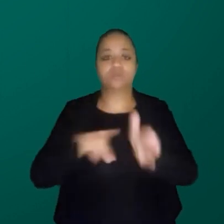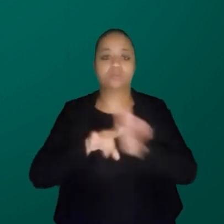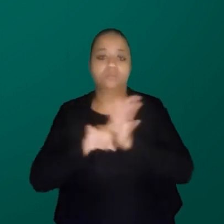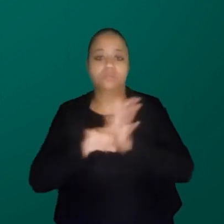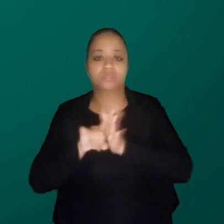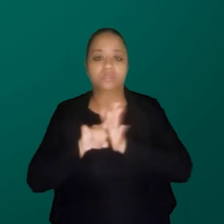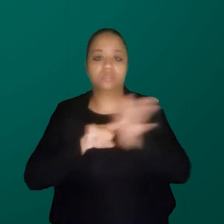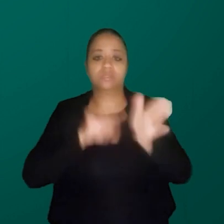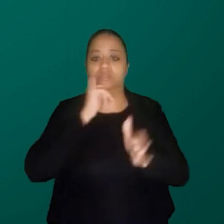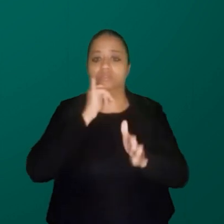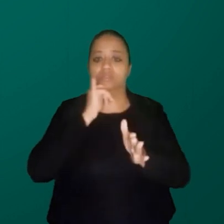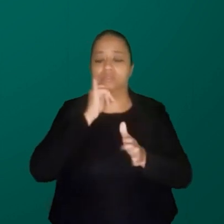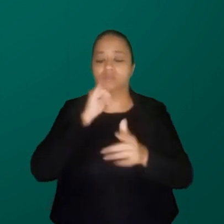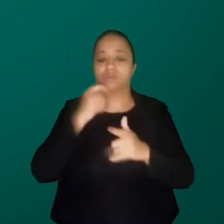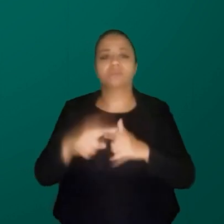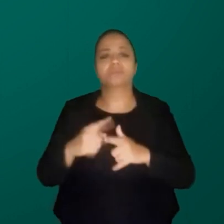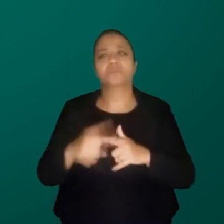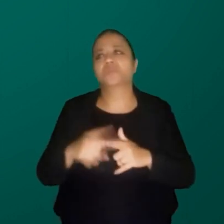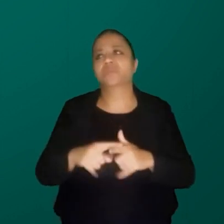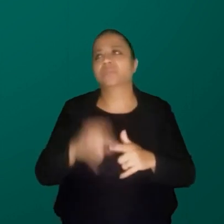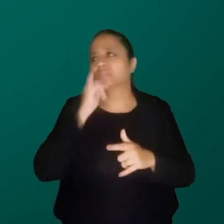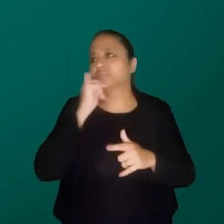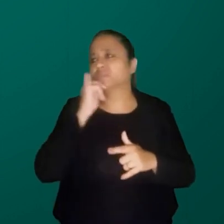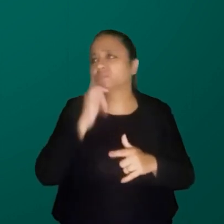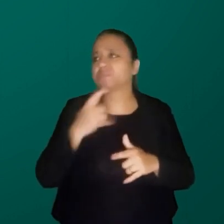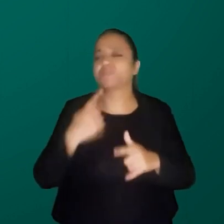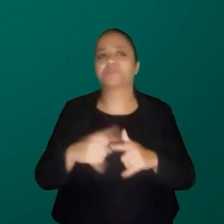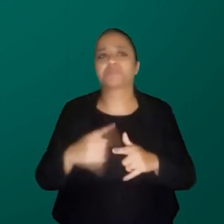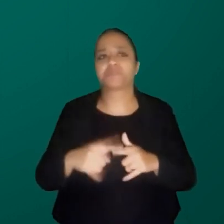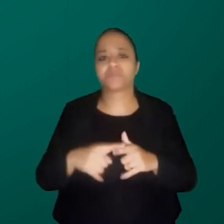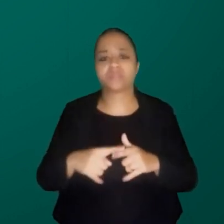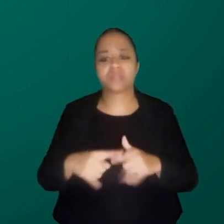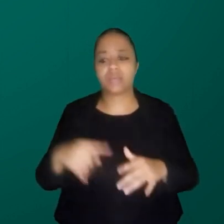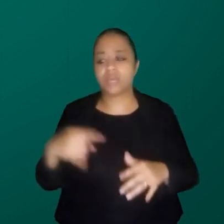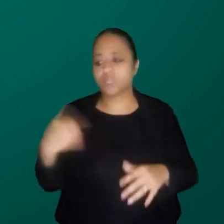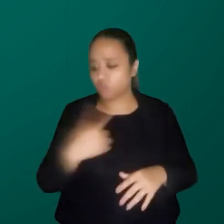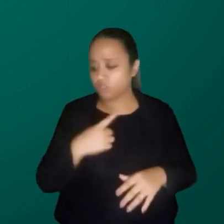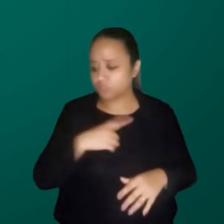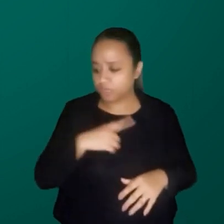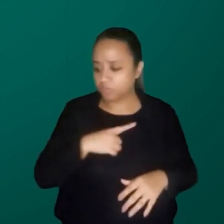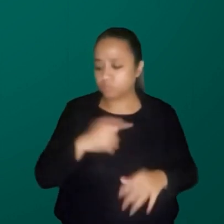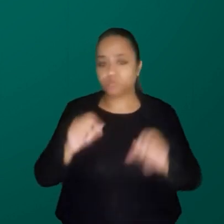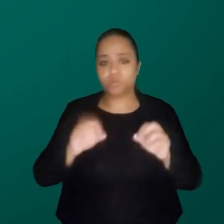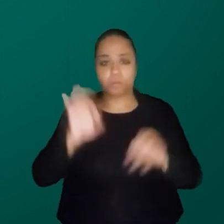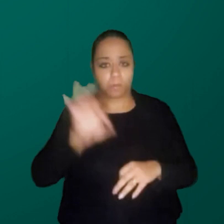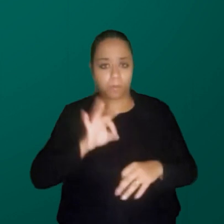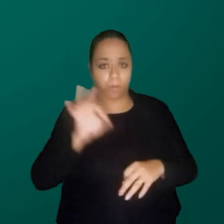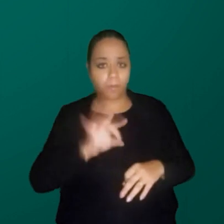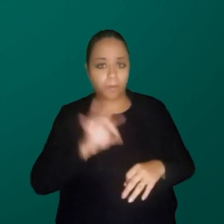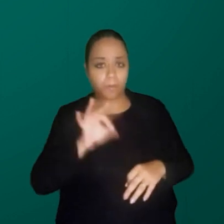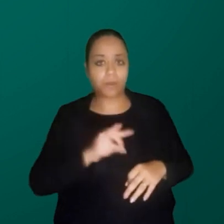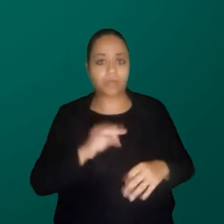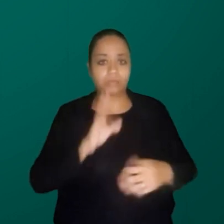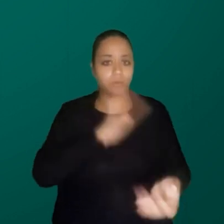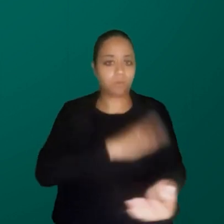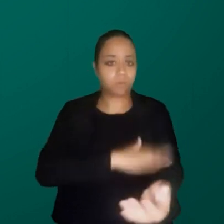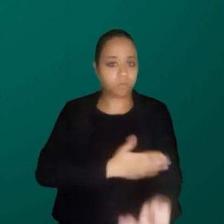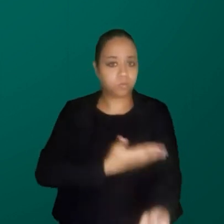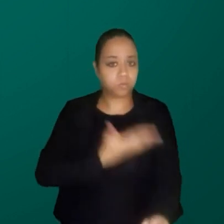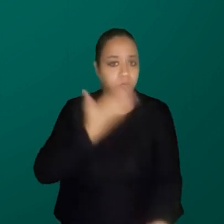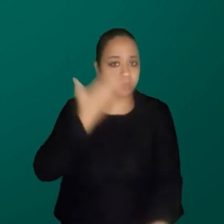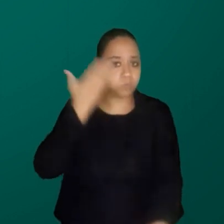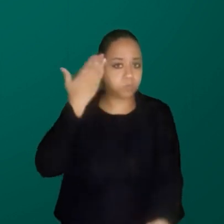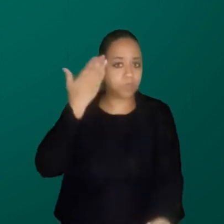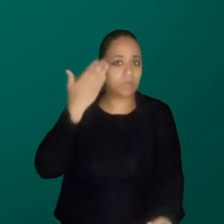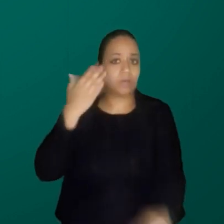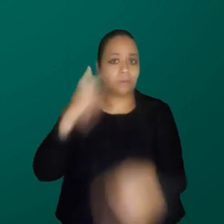por exemplo, por que a gente tem uma taxa, talvez, de hipertensão arterial super alta na